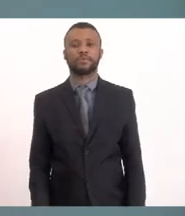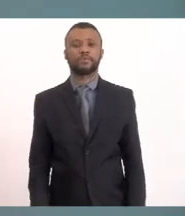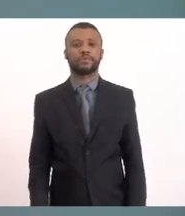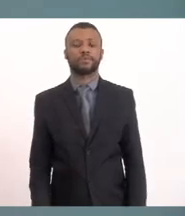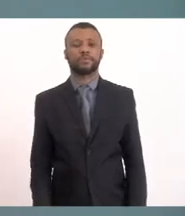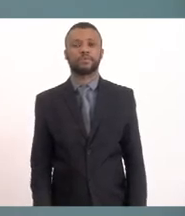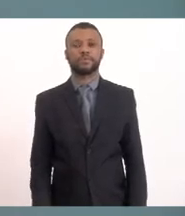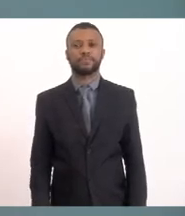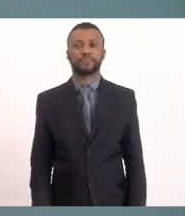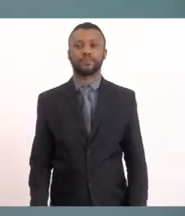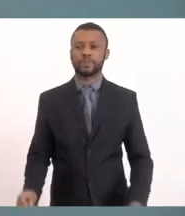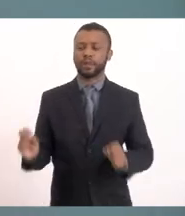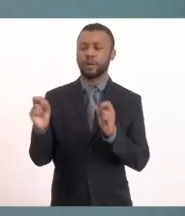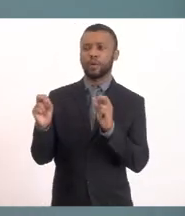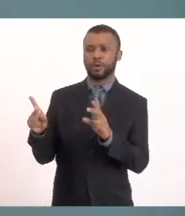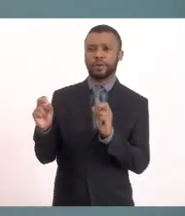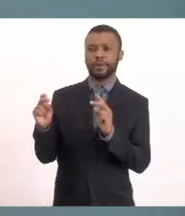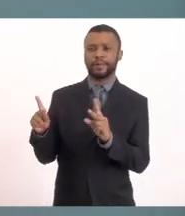Tá bom